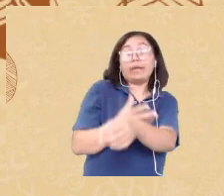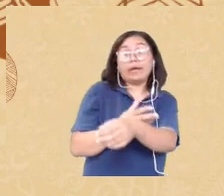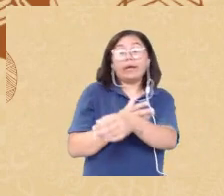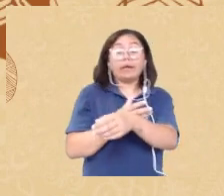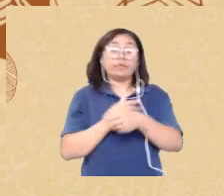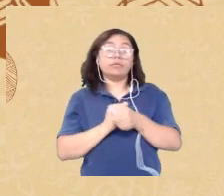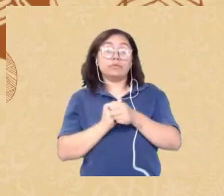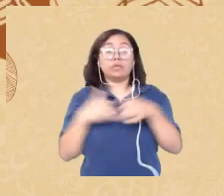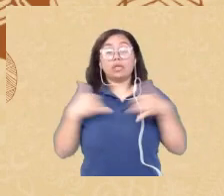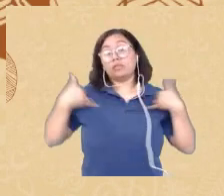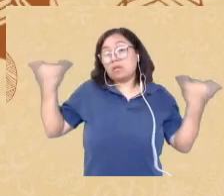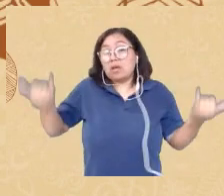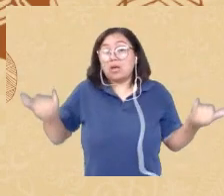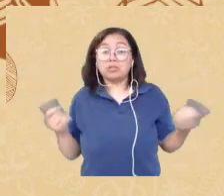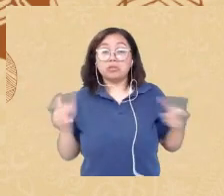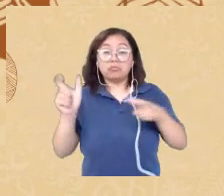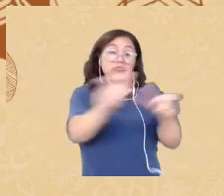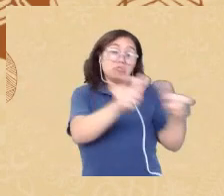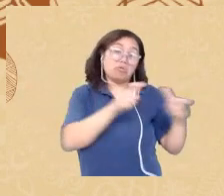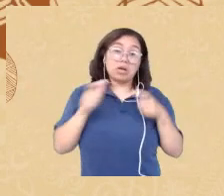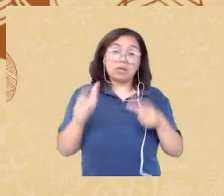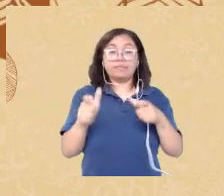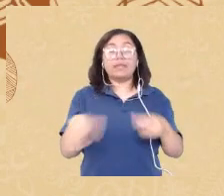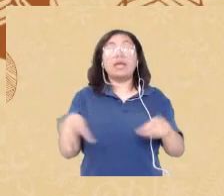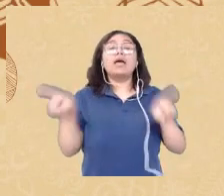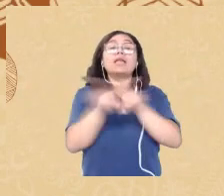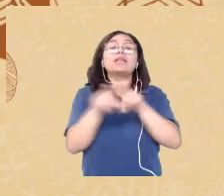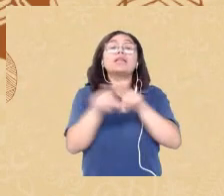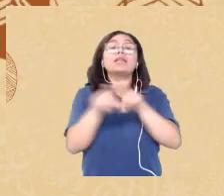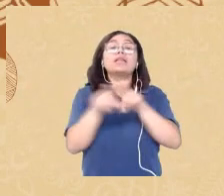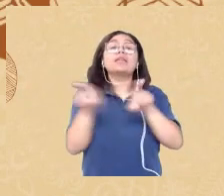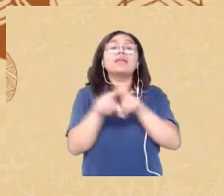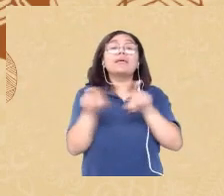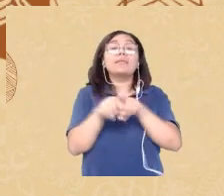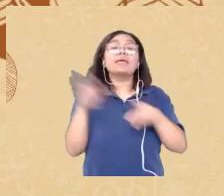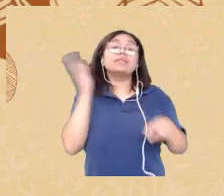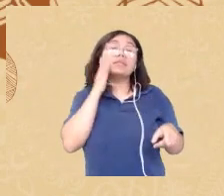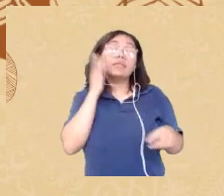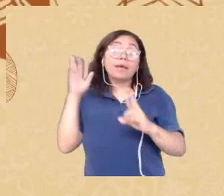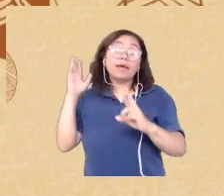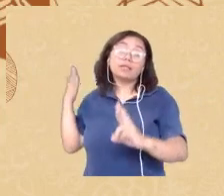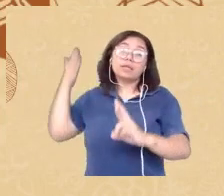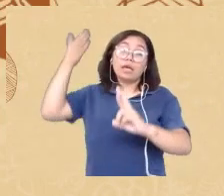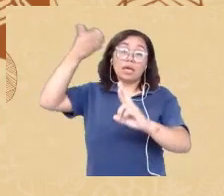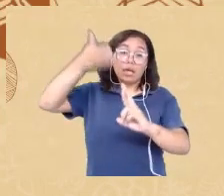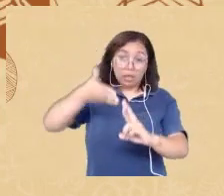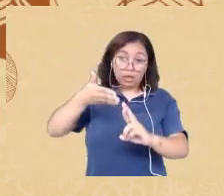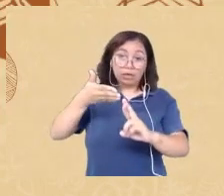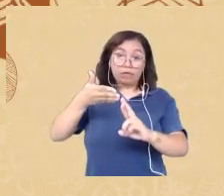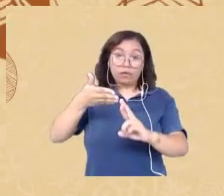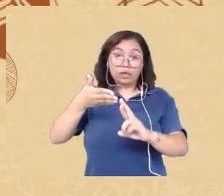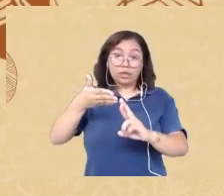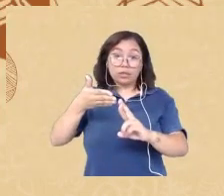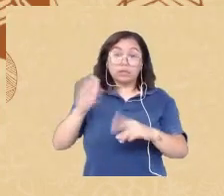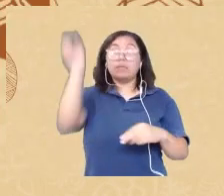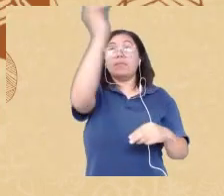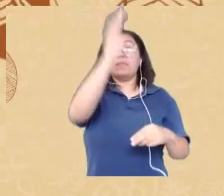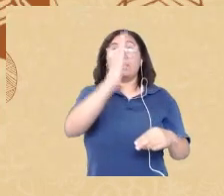coisa é saber da questão das referências bibliográficas brasileiras e africanas né